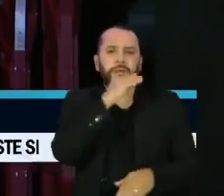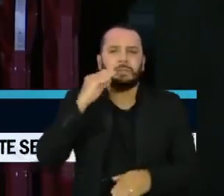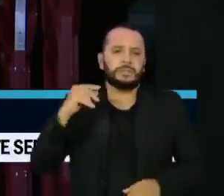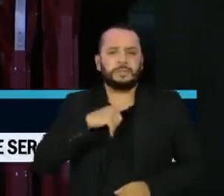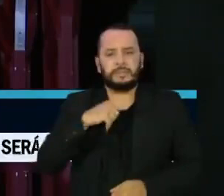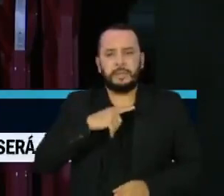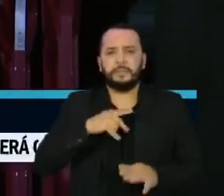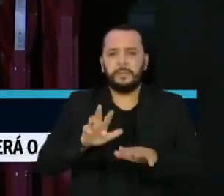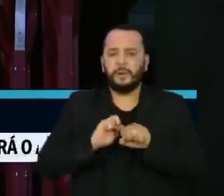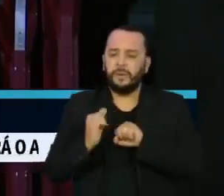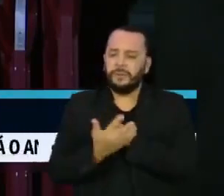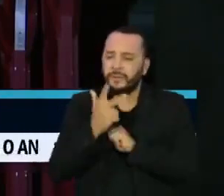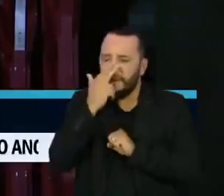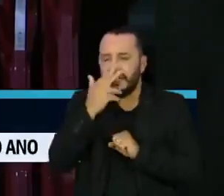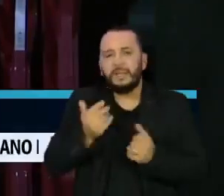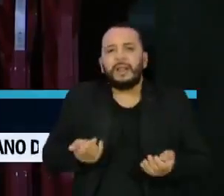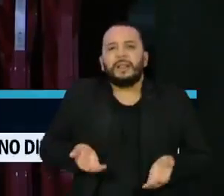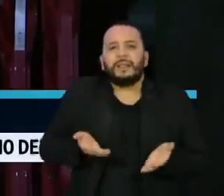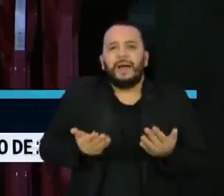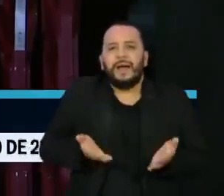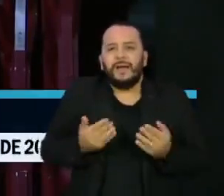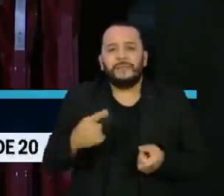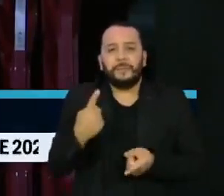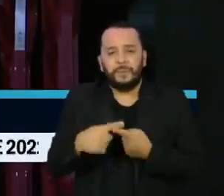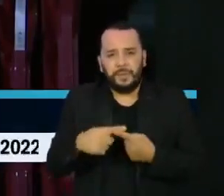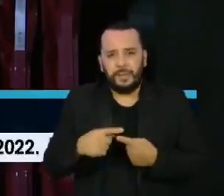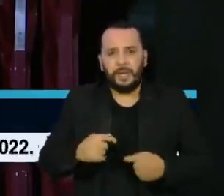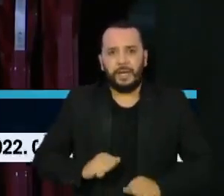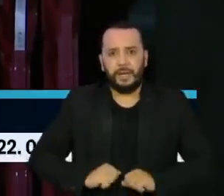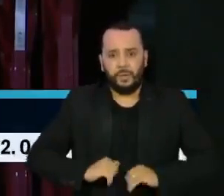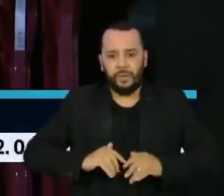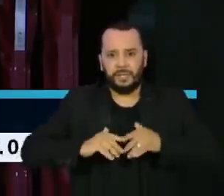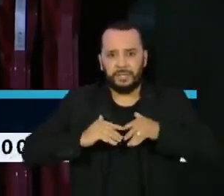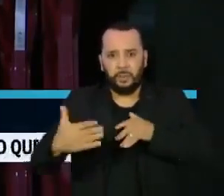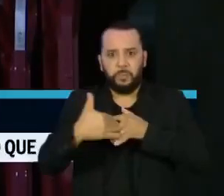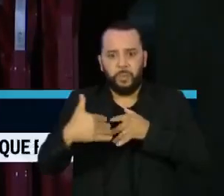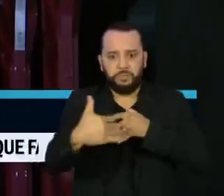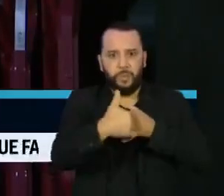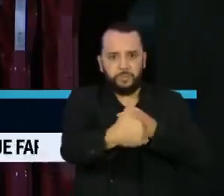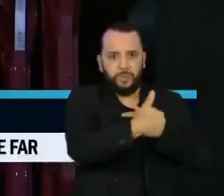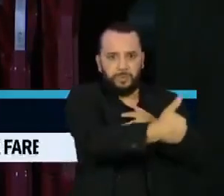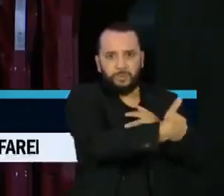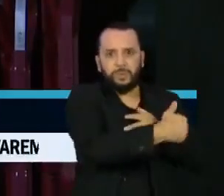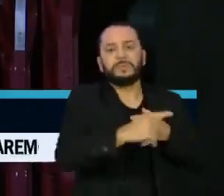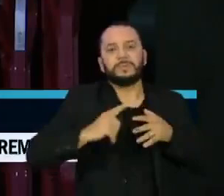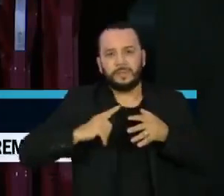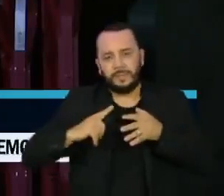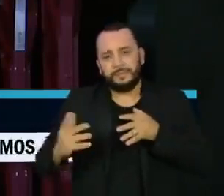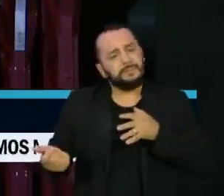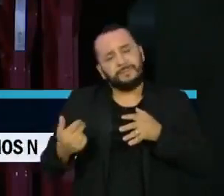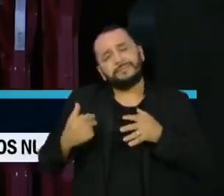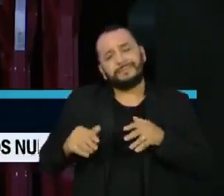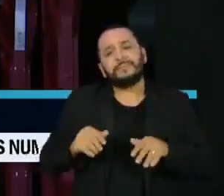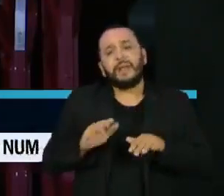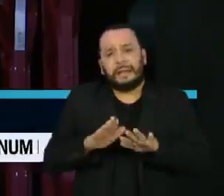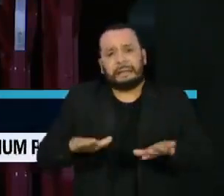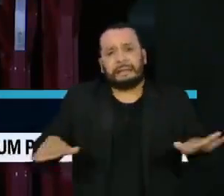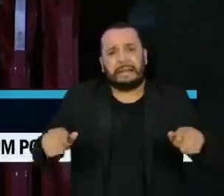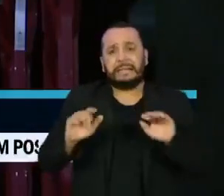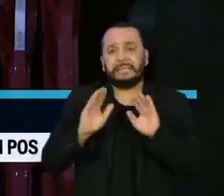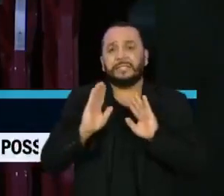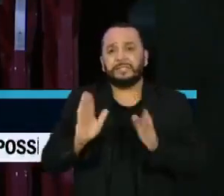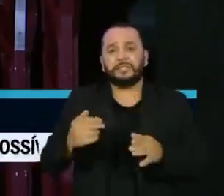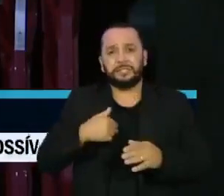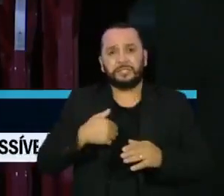-19, porque tem menos portas de entrada para o vírus no organismo. Normalmente, não apresentam uma resposta